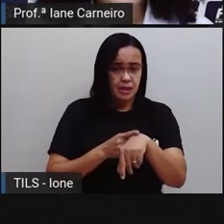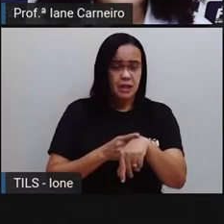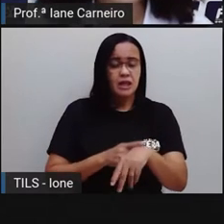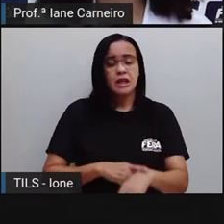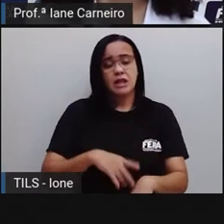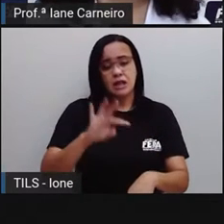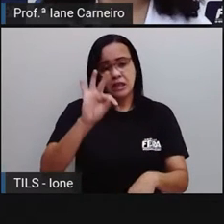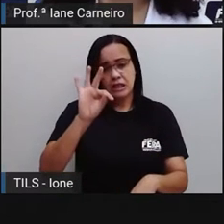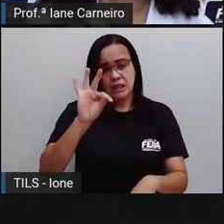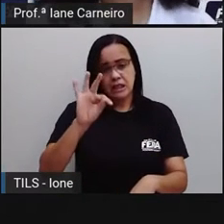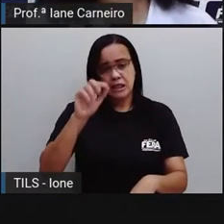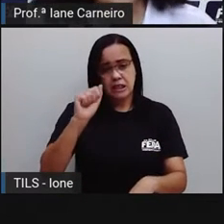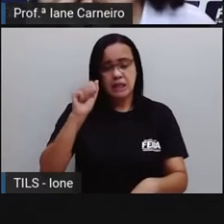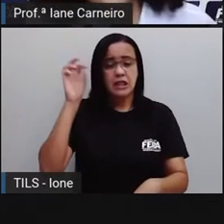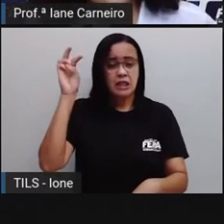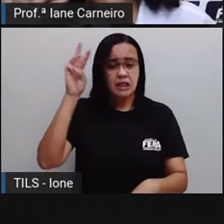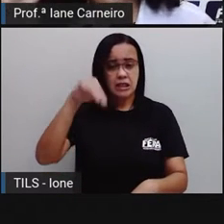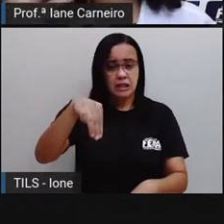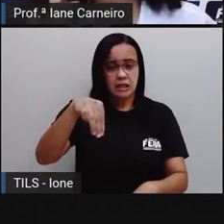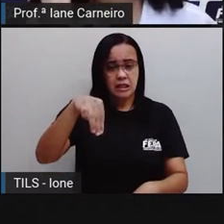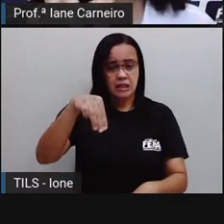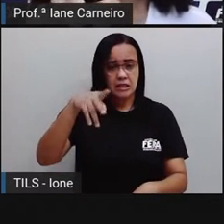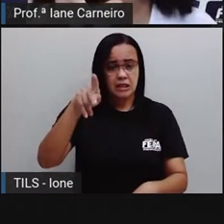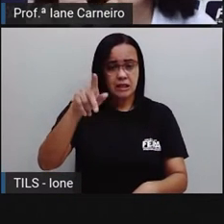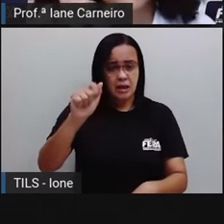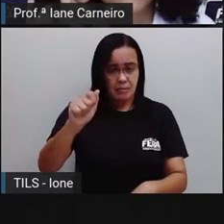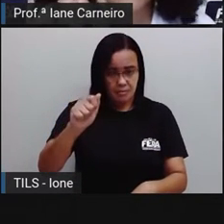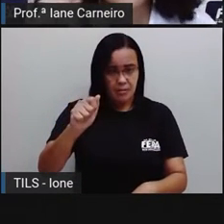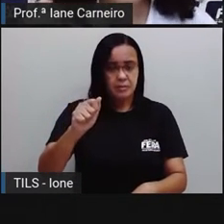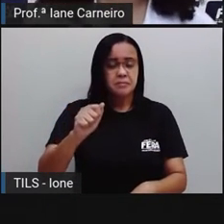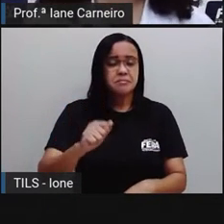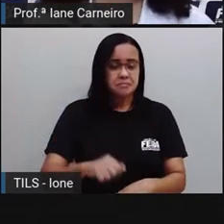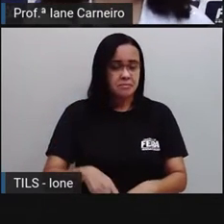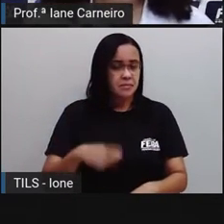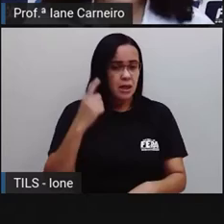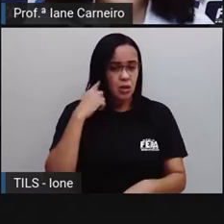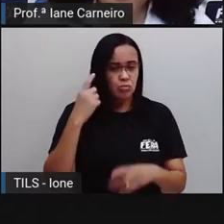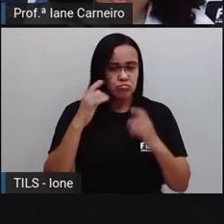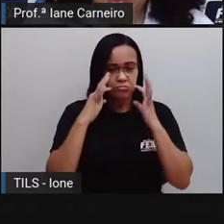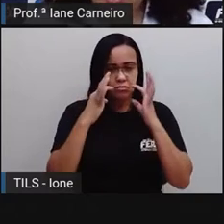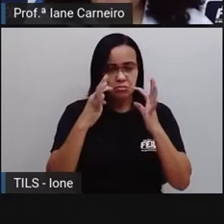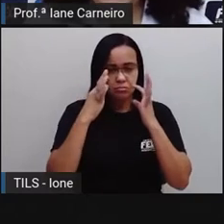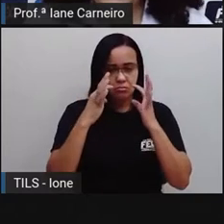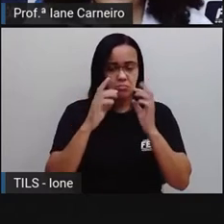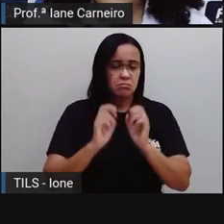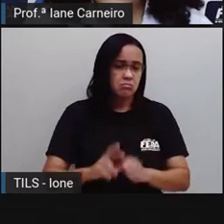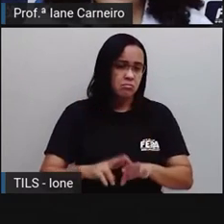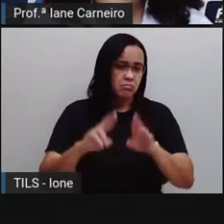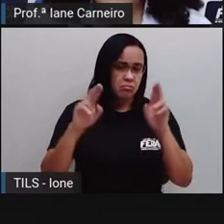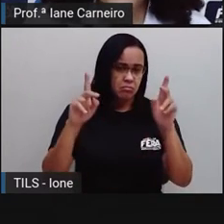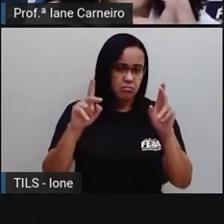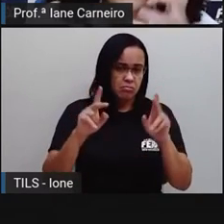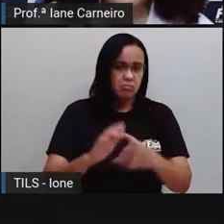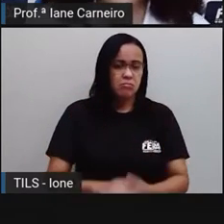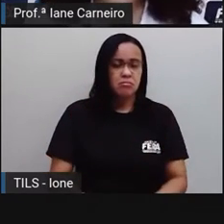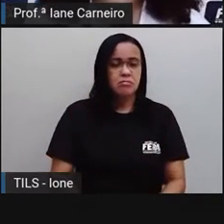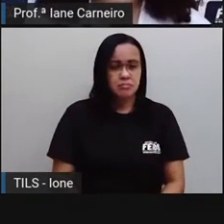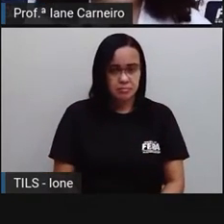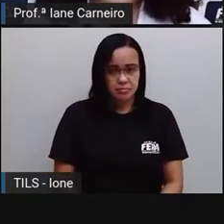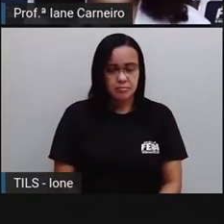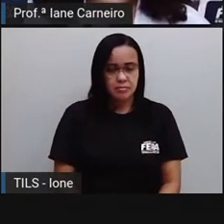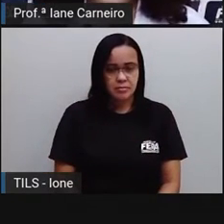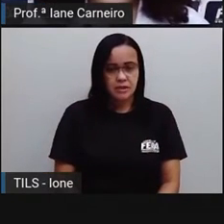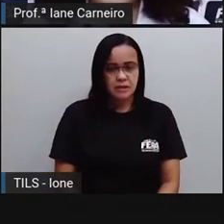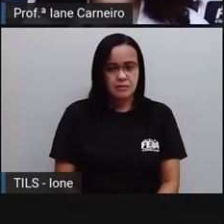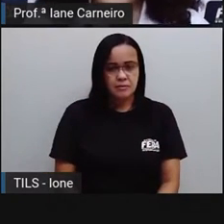né? Tanto, e já a tinta, né? Ele faz um som mais estaladinho, tá bom? Mais chiadinho.